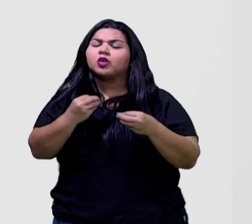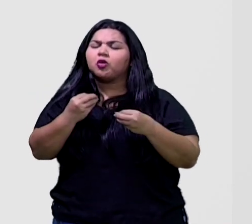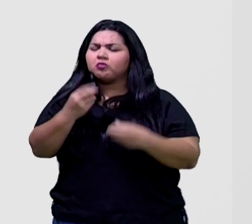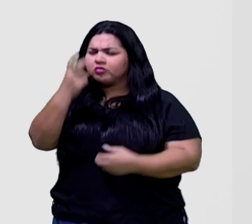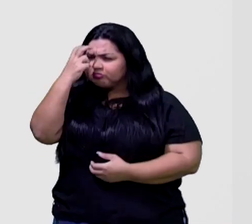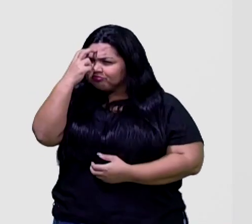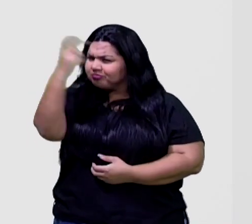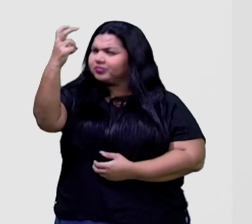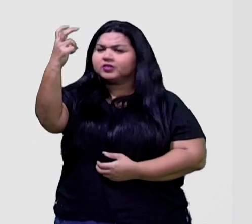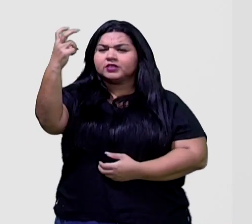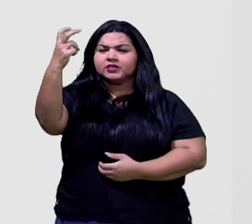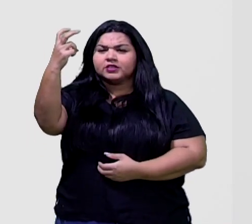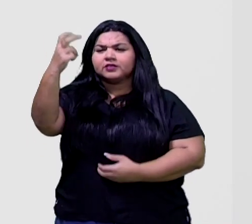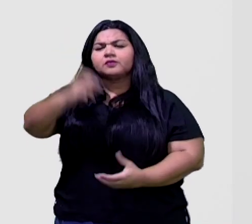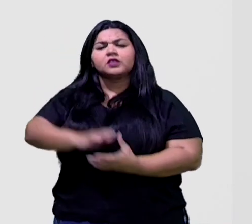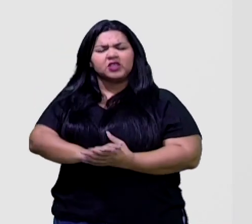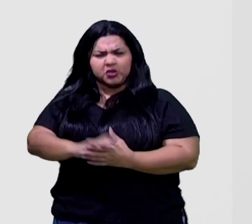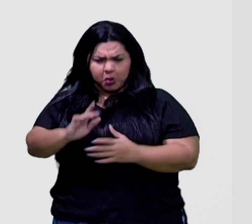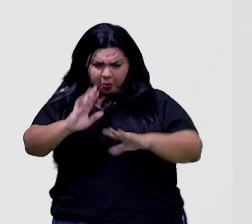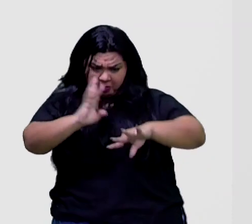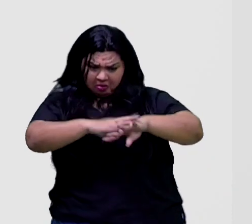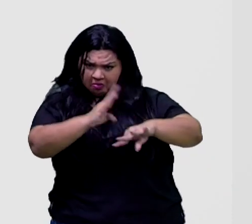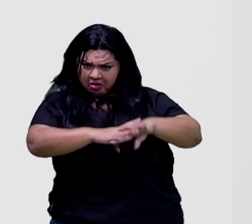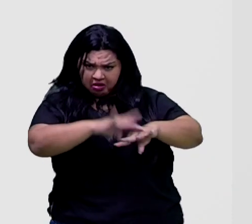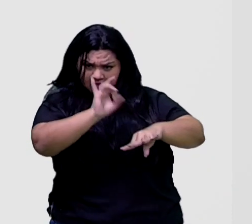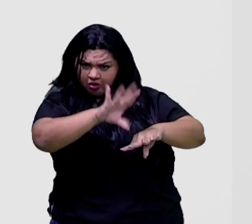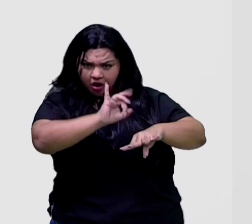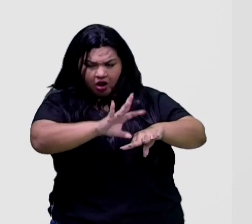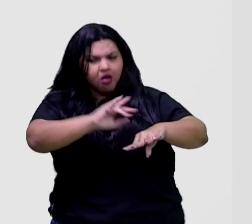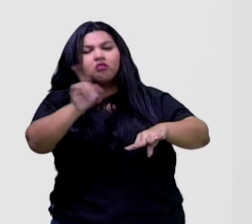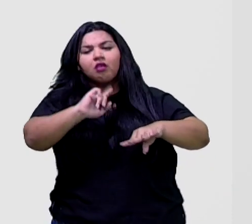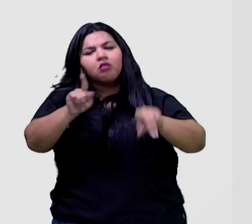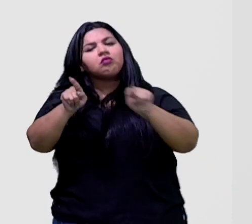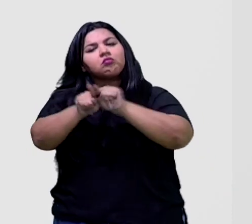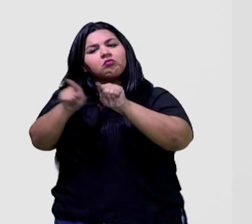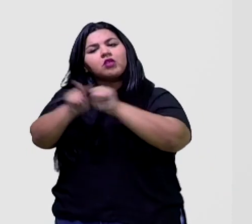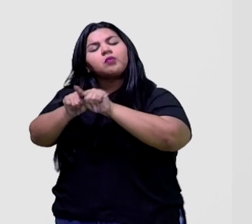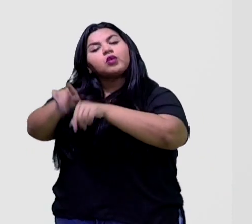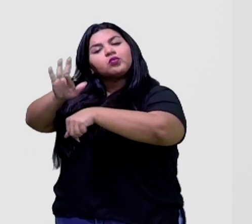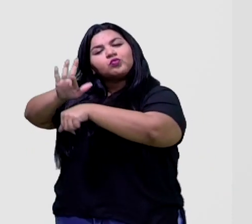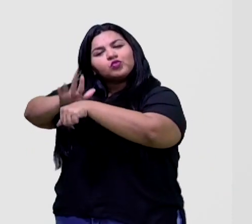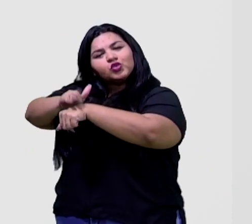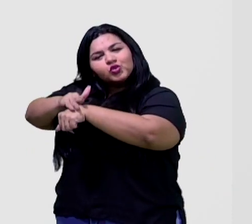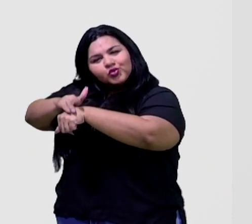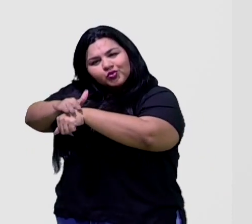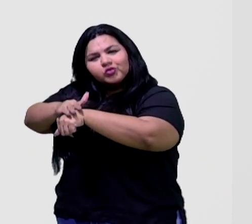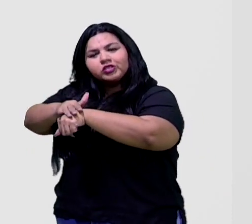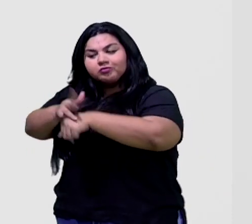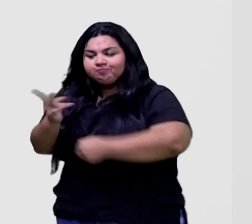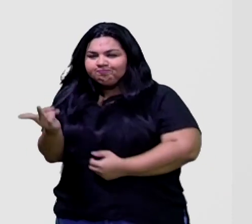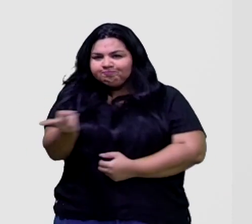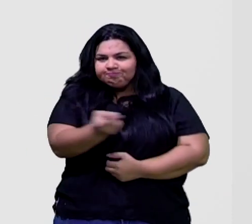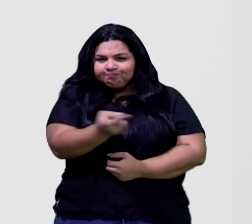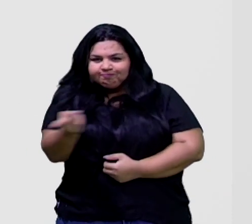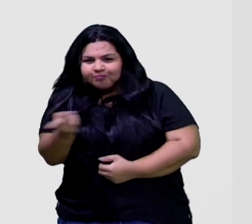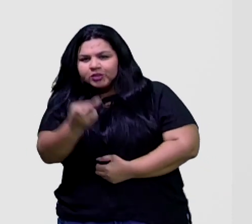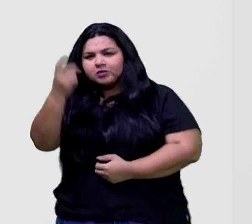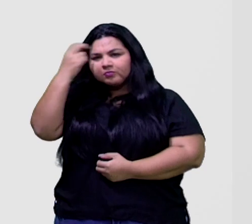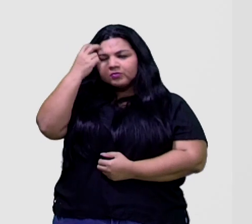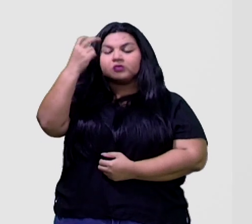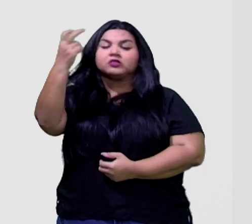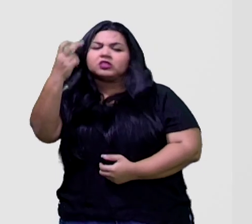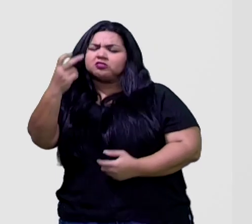genial, não somente pra teoria matemática, né? Mas também em relação à doença que ele enfrenta, não é? Então não